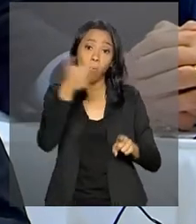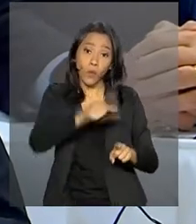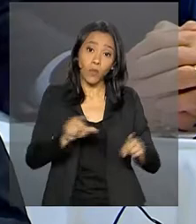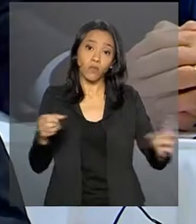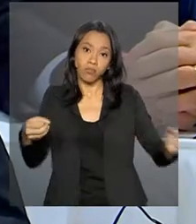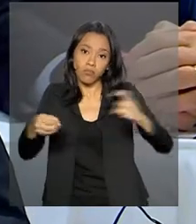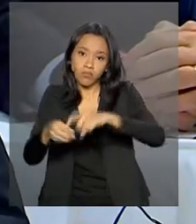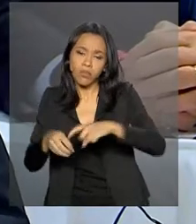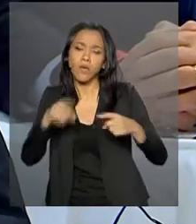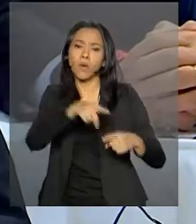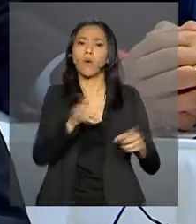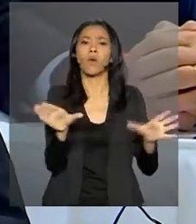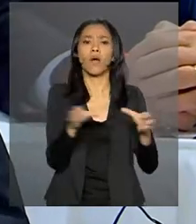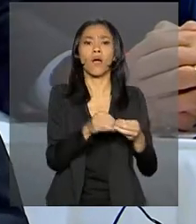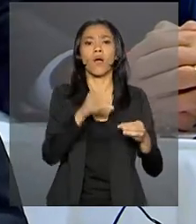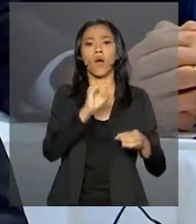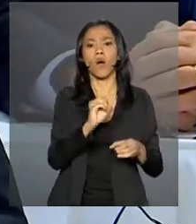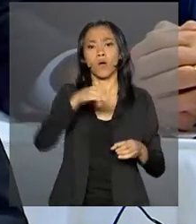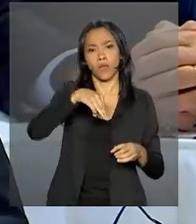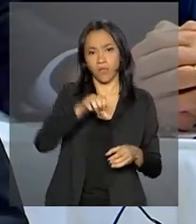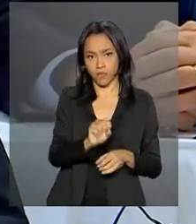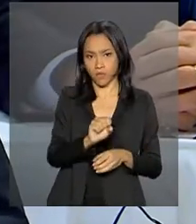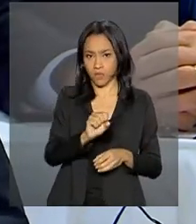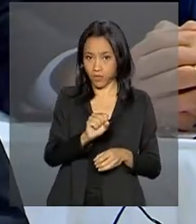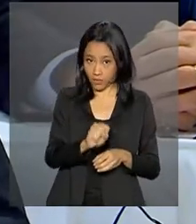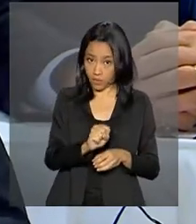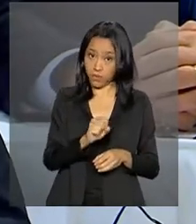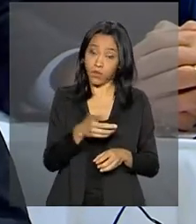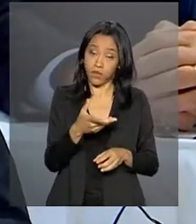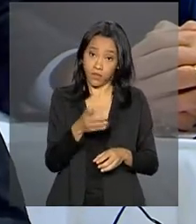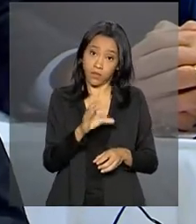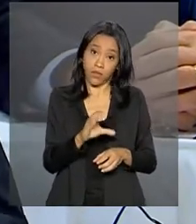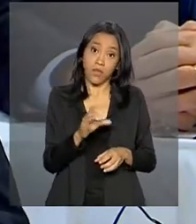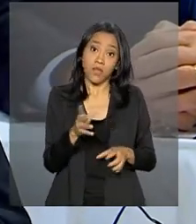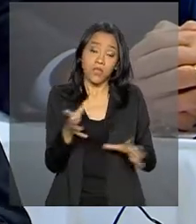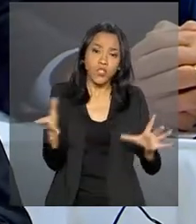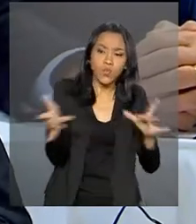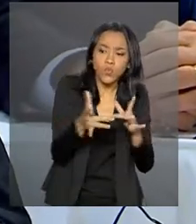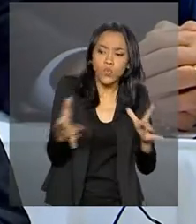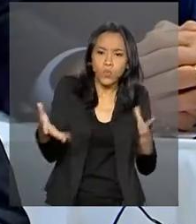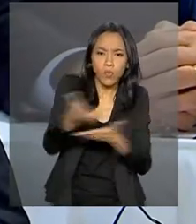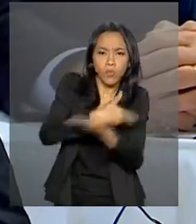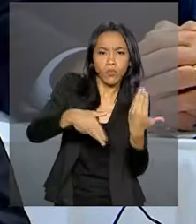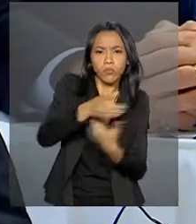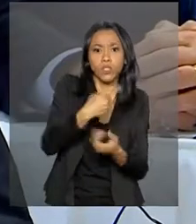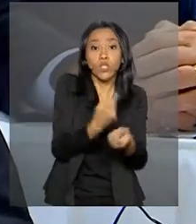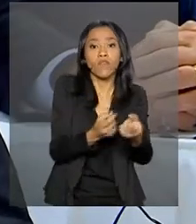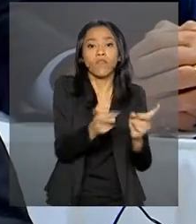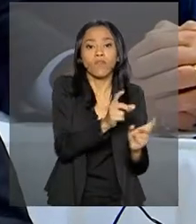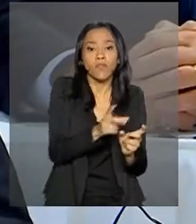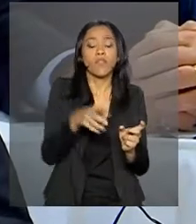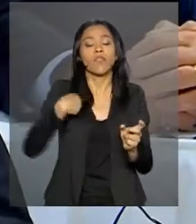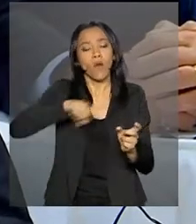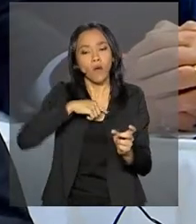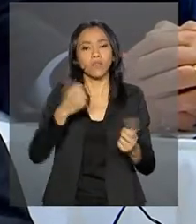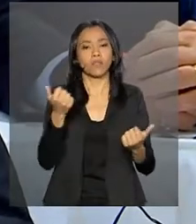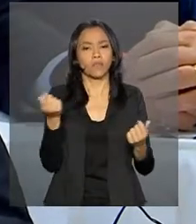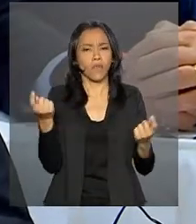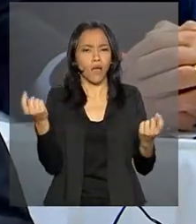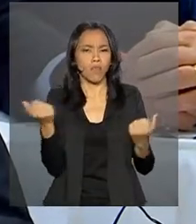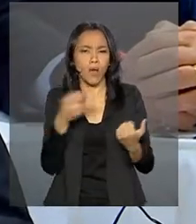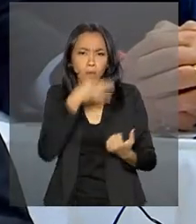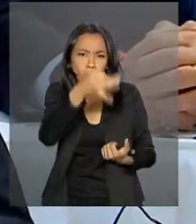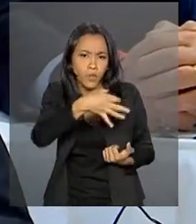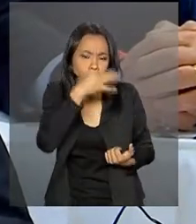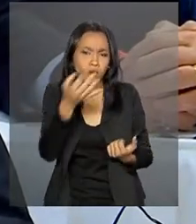Comércio e a seu mecanismo de solução de controvérsias. E estamos dispostos a dar nosso aporte a debates